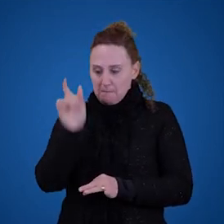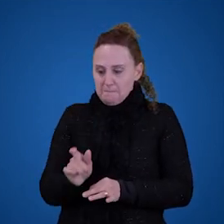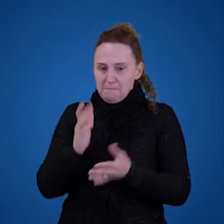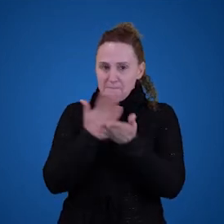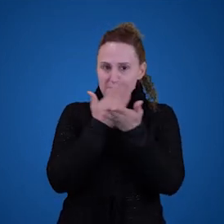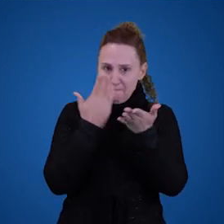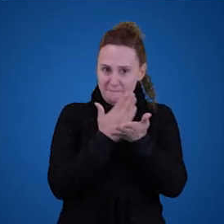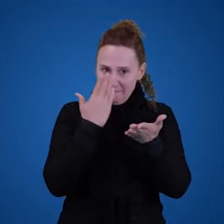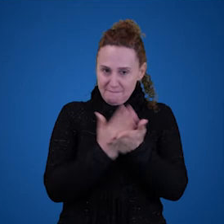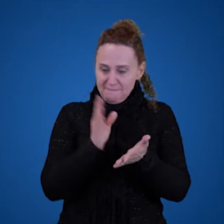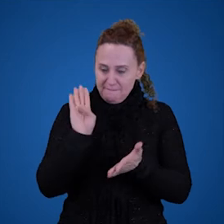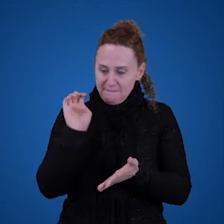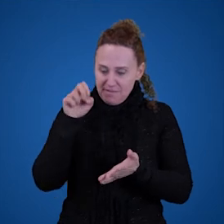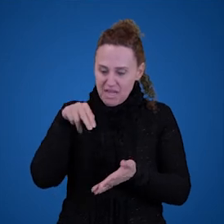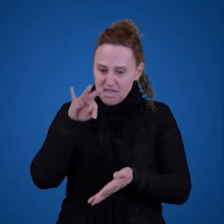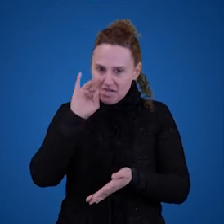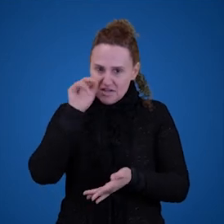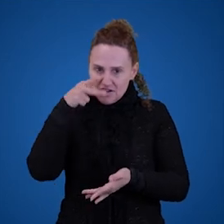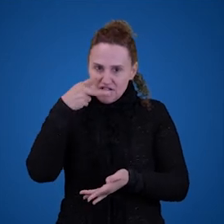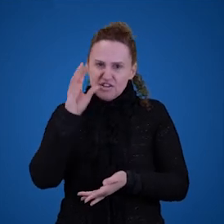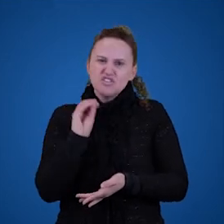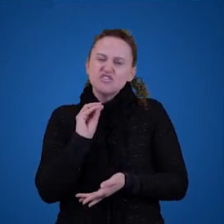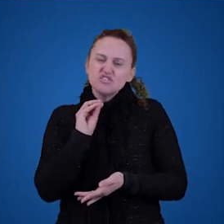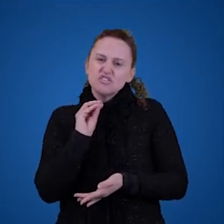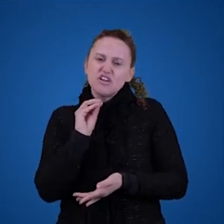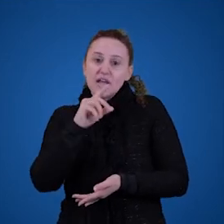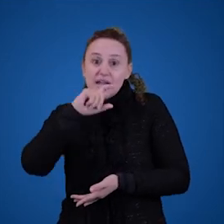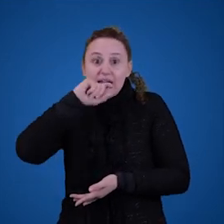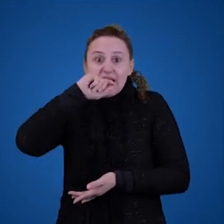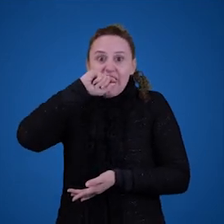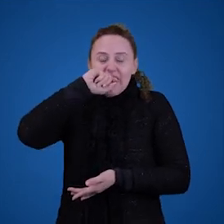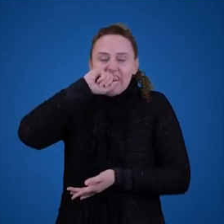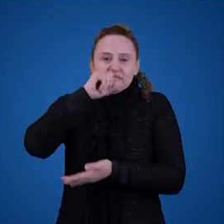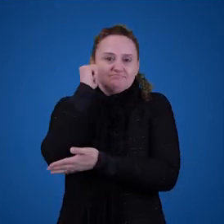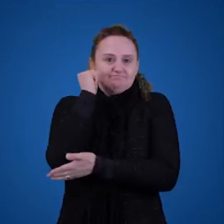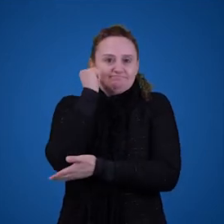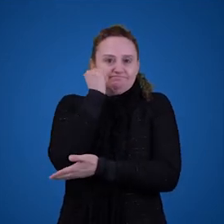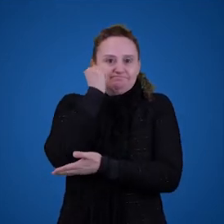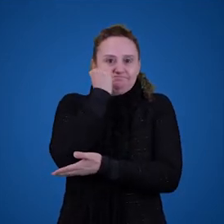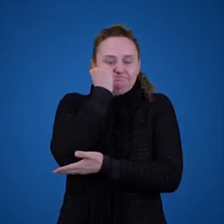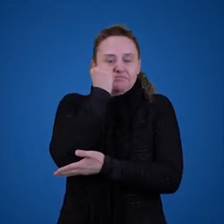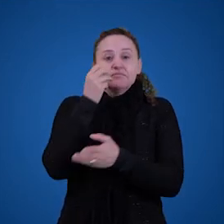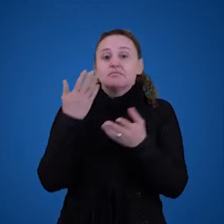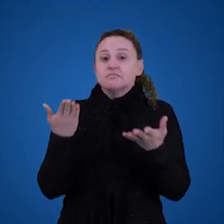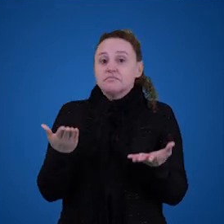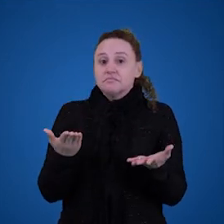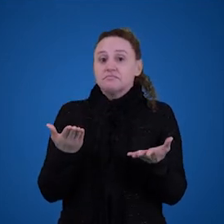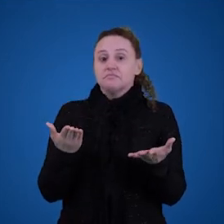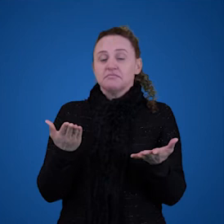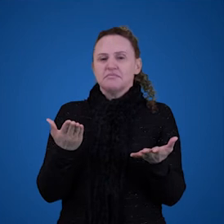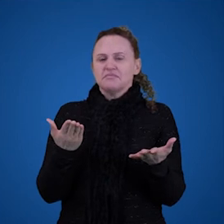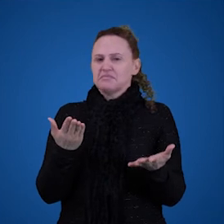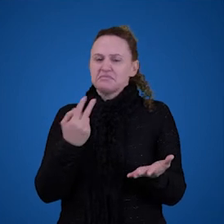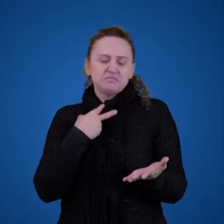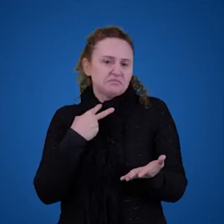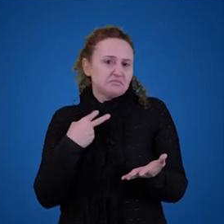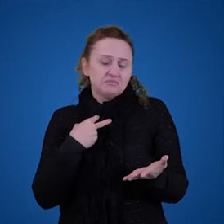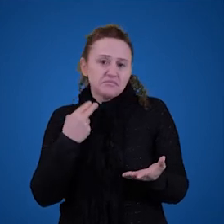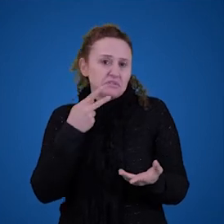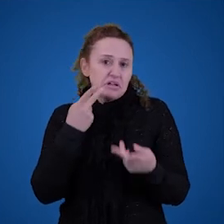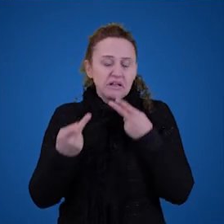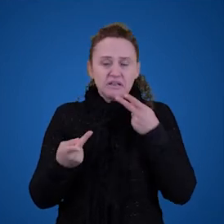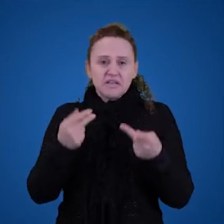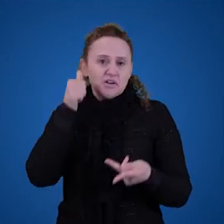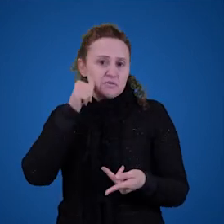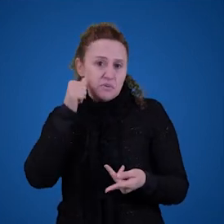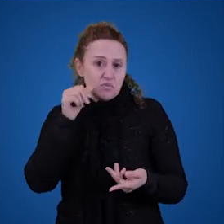Adicionalmente, a gente consegue falar verdades e falsidades acerca de Bentinho, pretensamente. Ou seja, a gente não pode falar Bentinho era uma mulher porque,